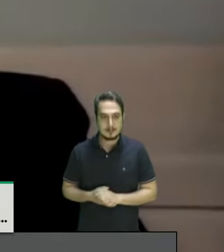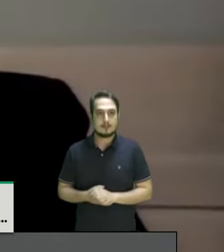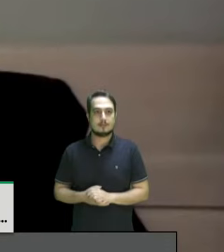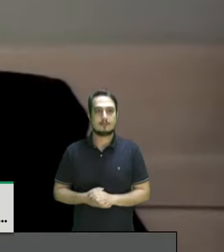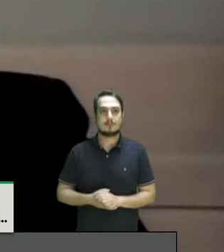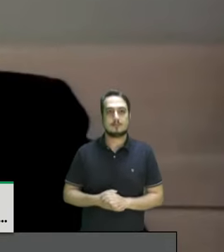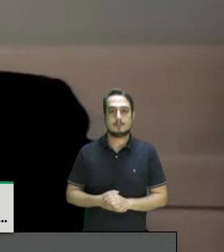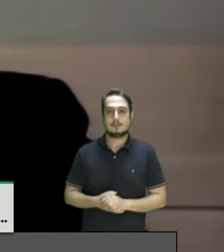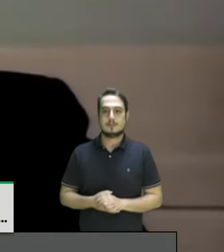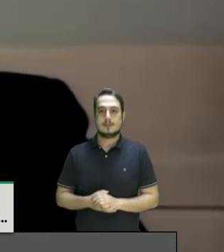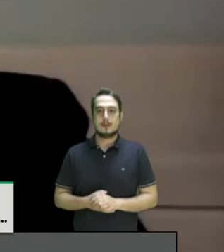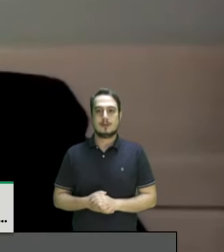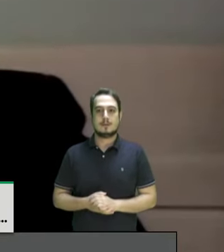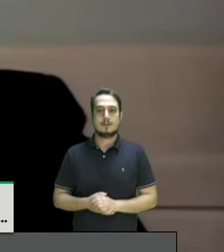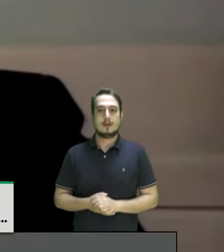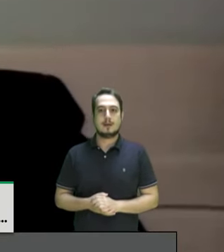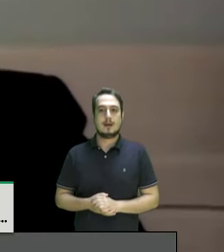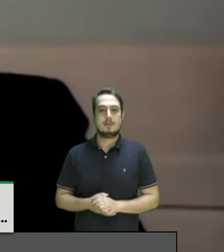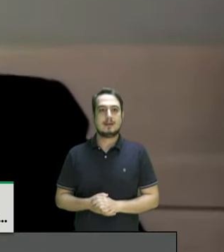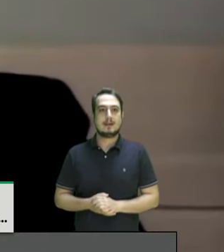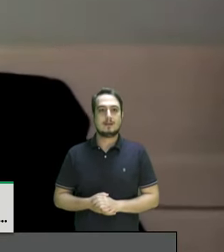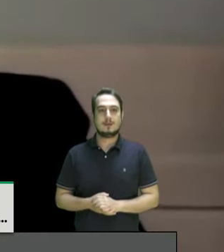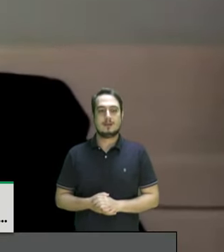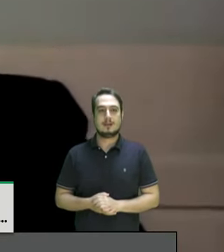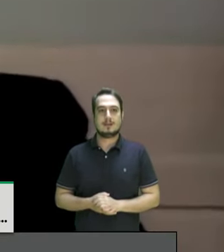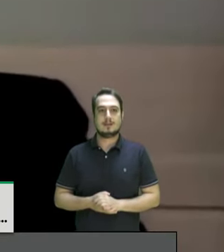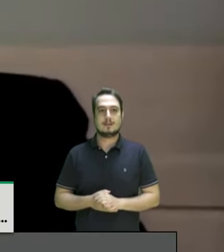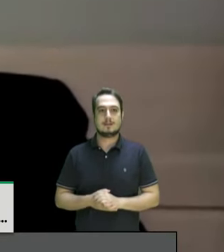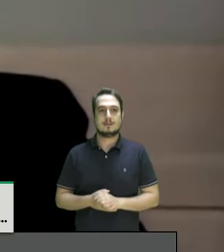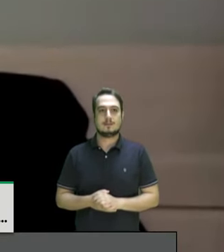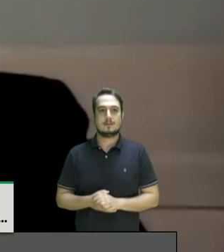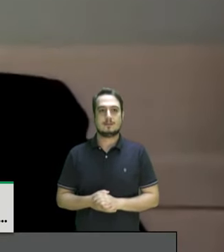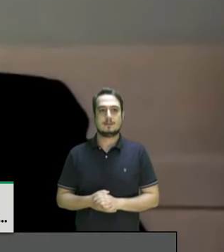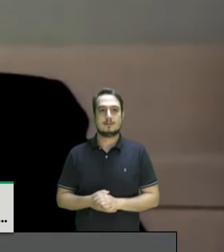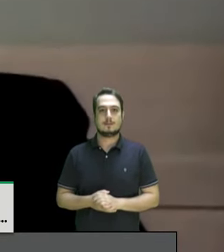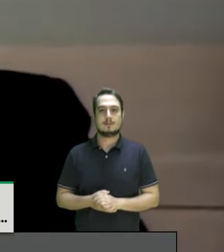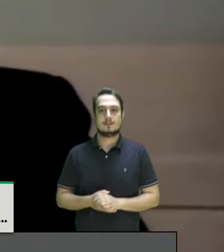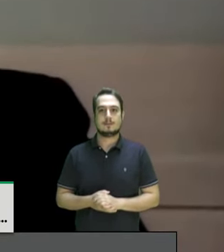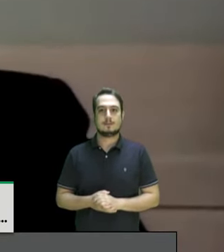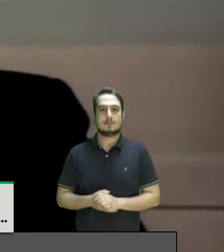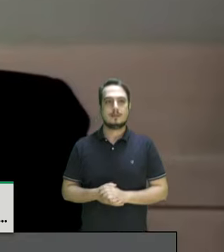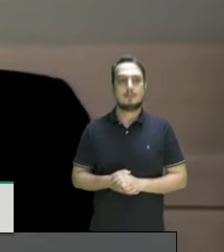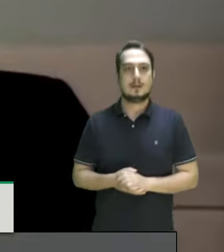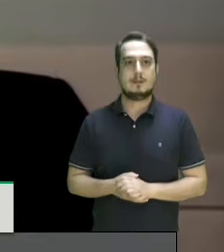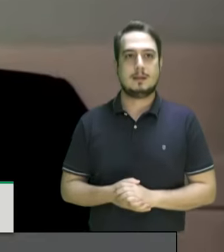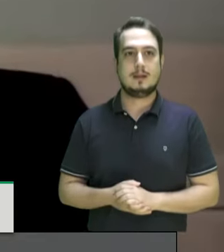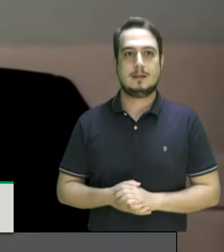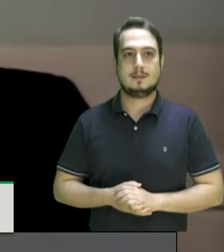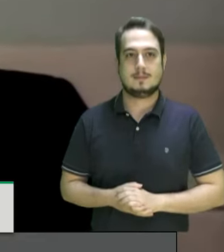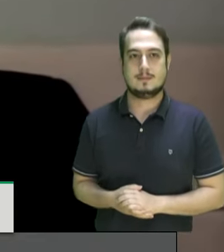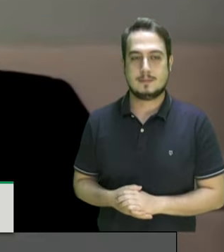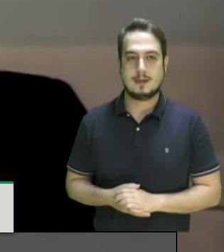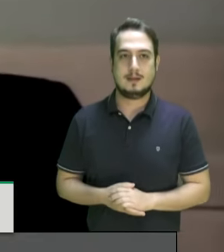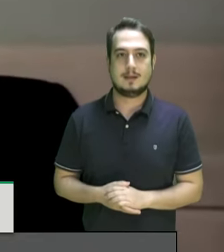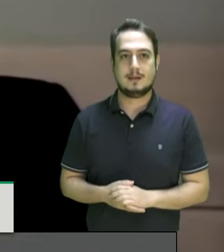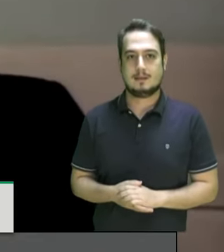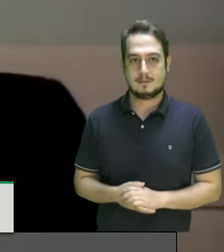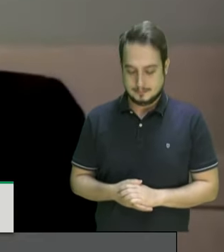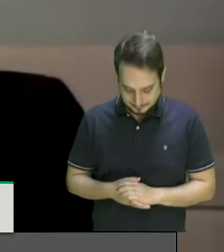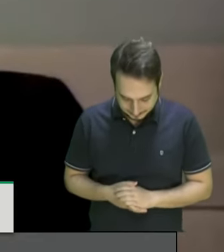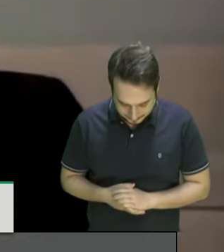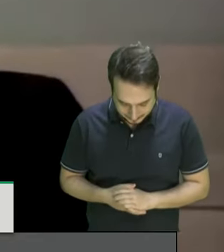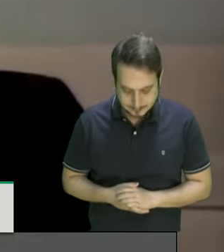Verdade seja dita, e eu tenho participado das outras audiências também, a minha terceira participação aqui